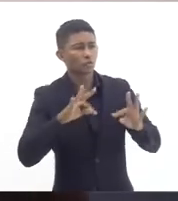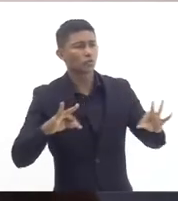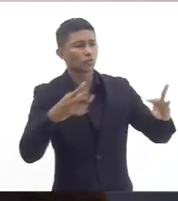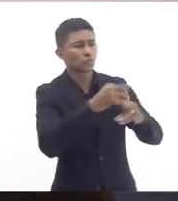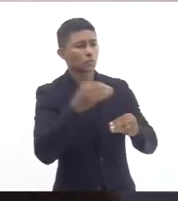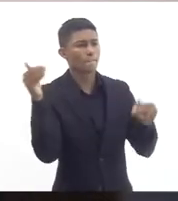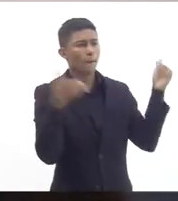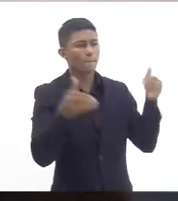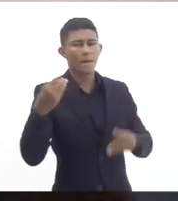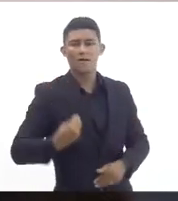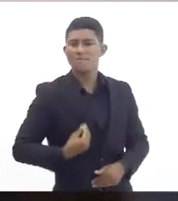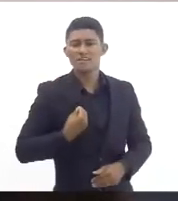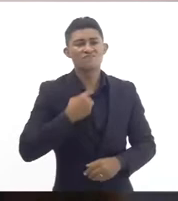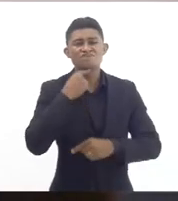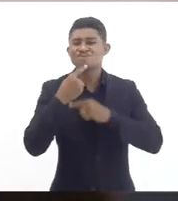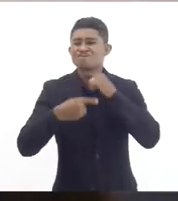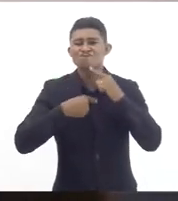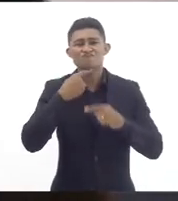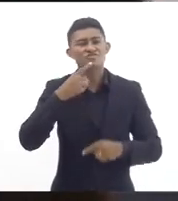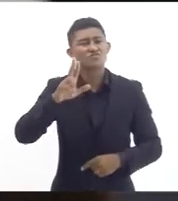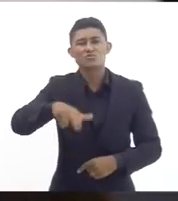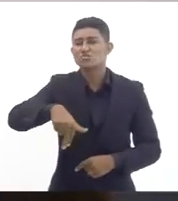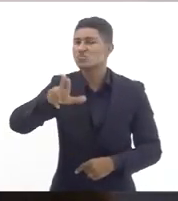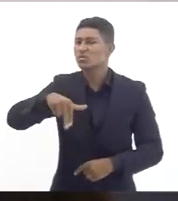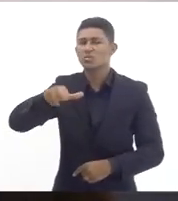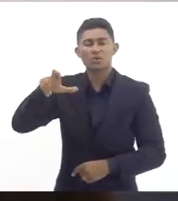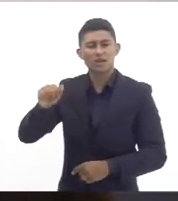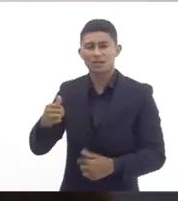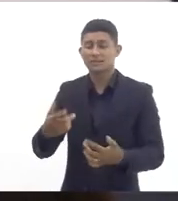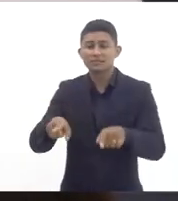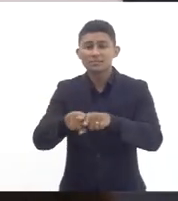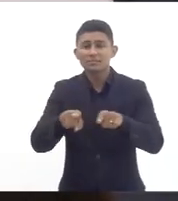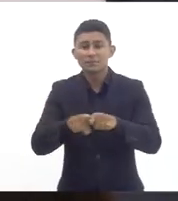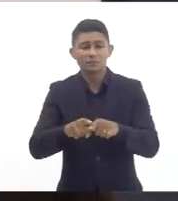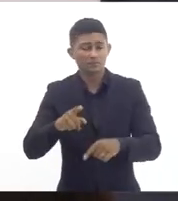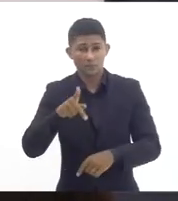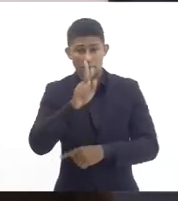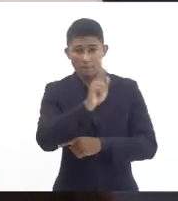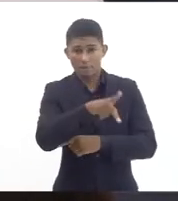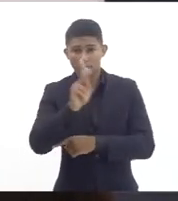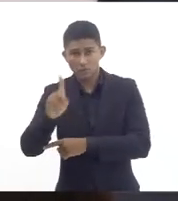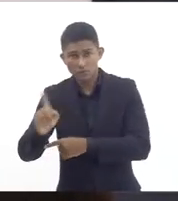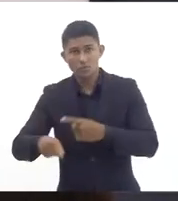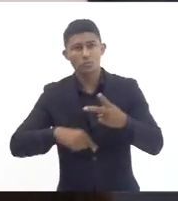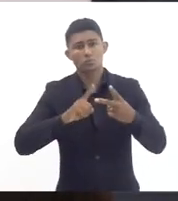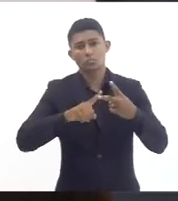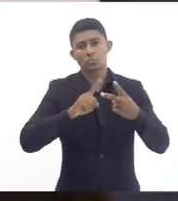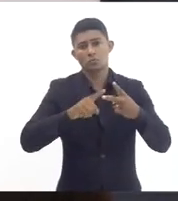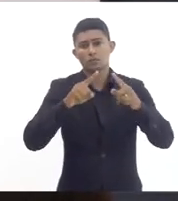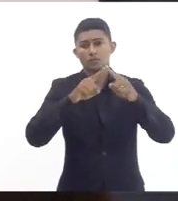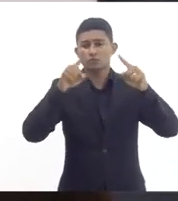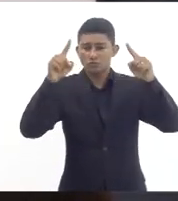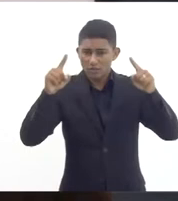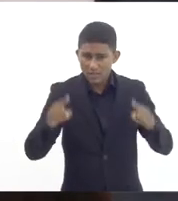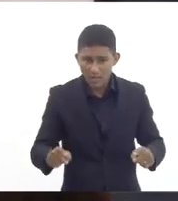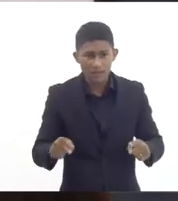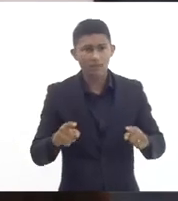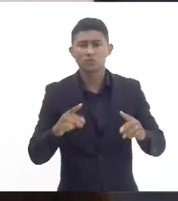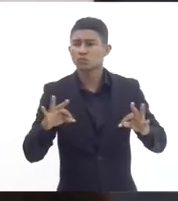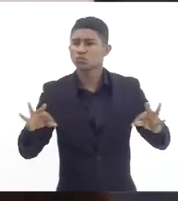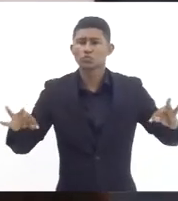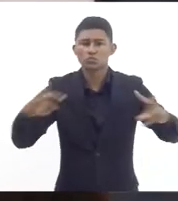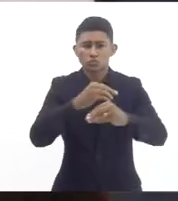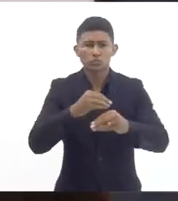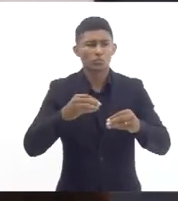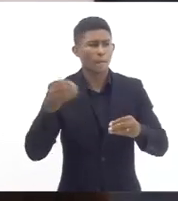nunca consegue começar o ano letivo com professores e funcionários com o quadro fechado na nossa rede